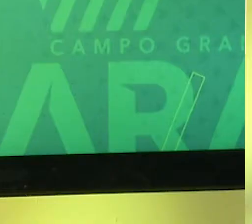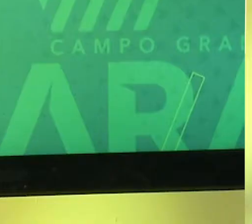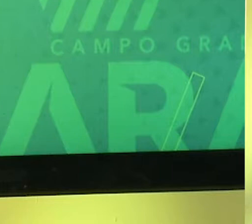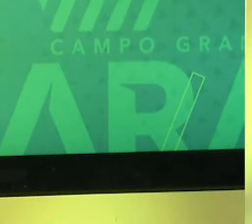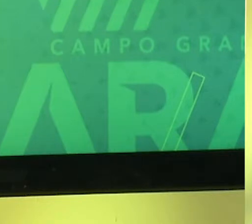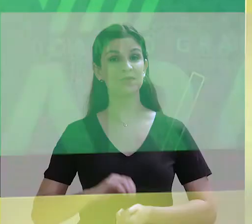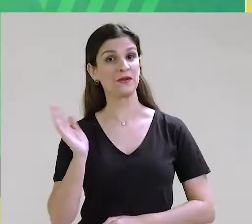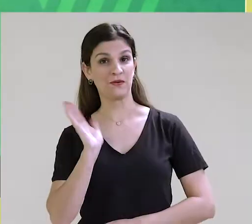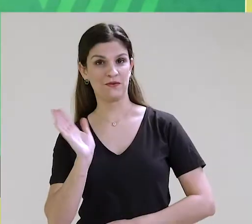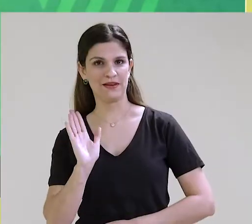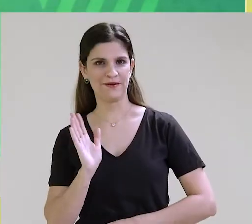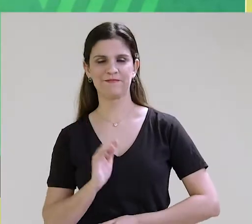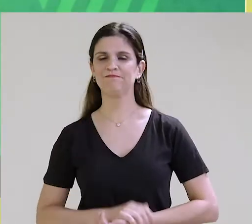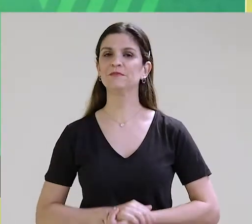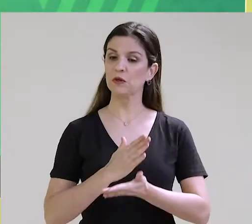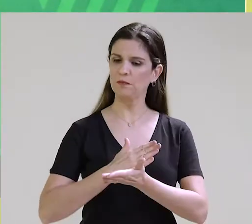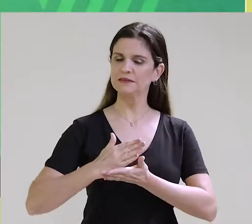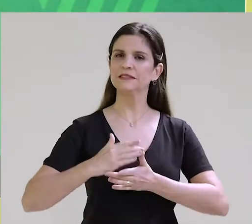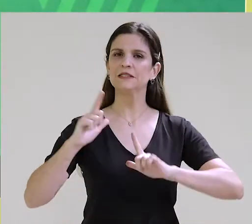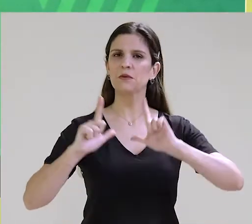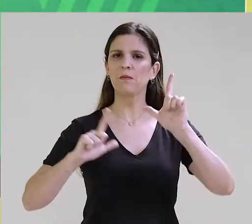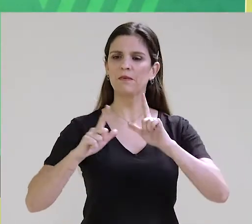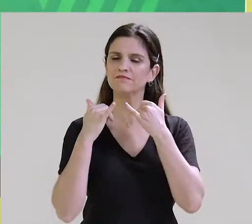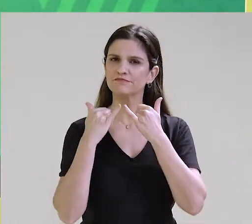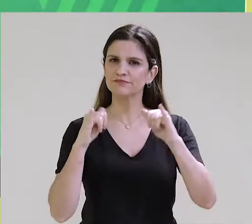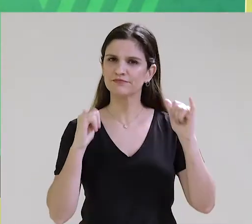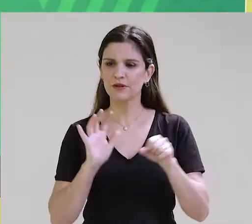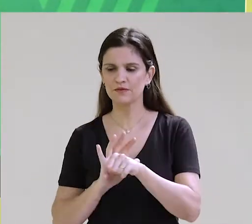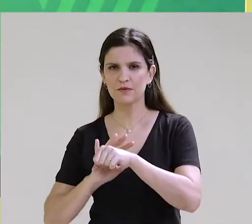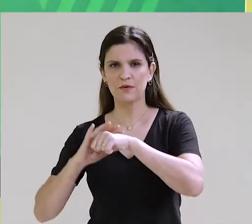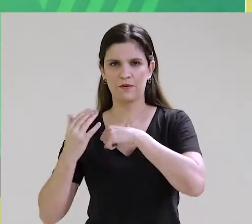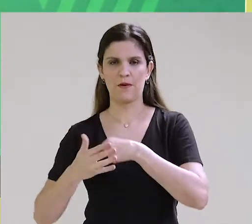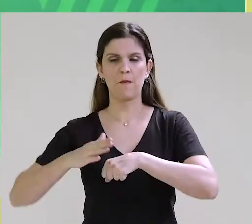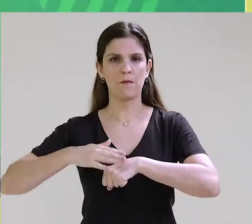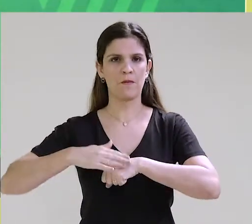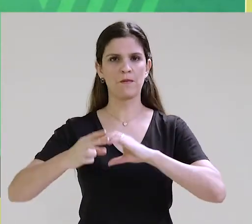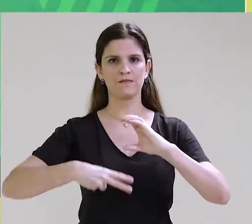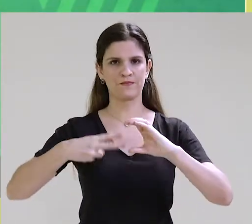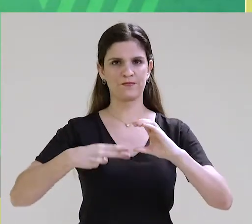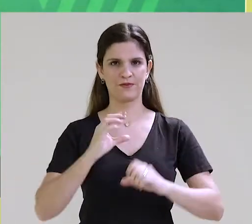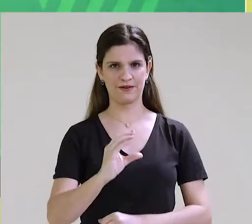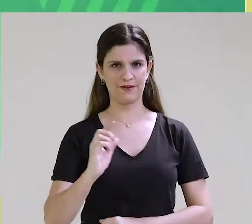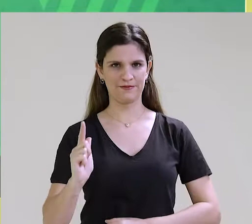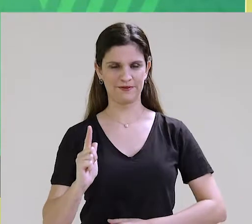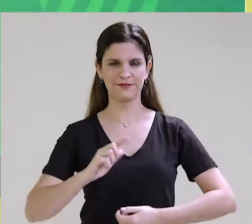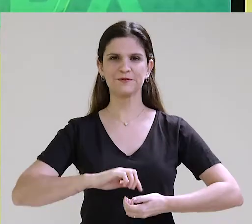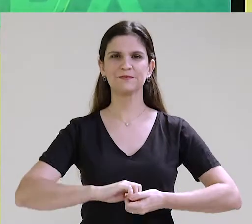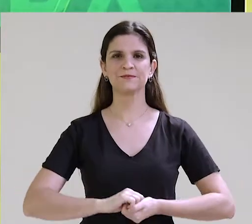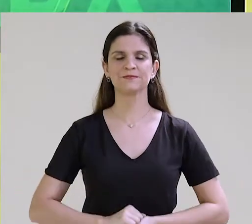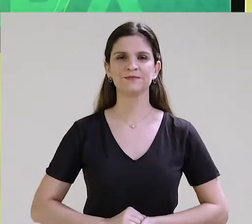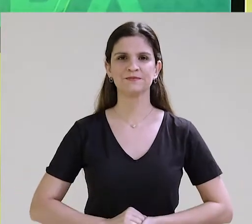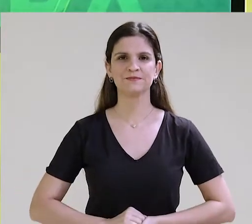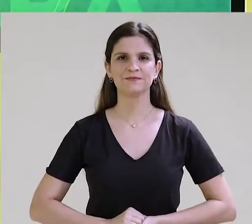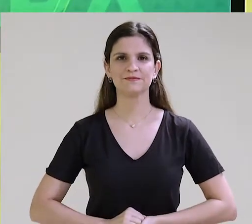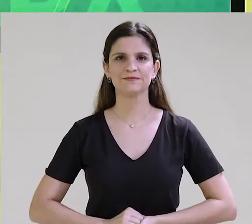Olá, estamos iniciando o Boletim Coronavírus da Câmara Municipal de Campo Grande.